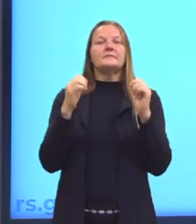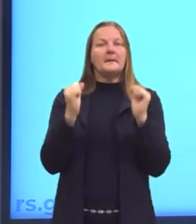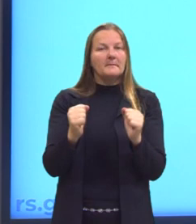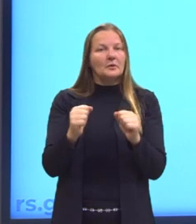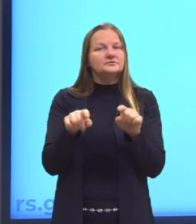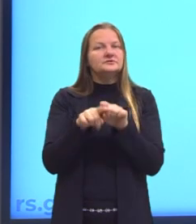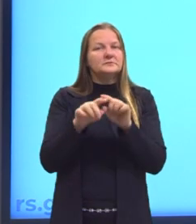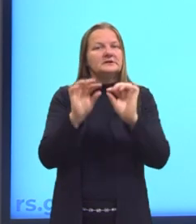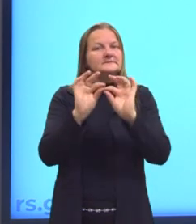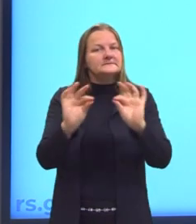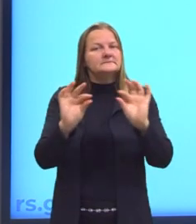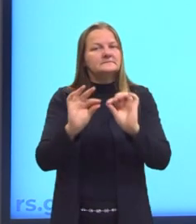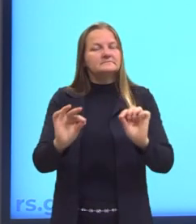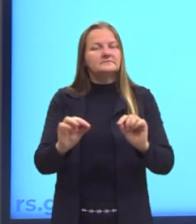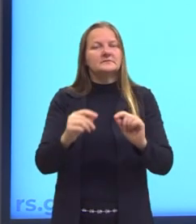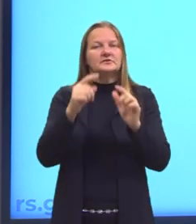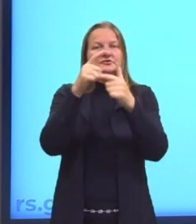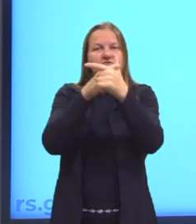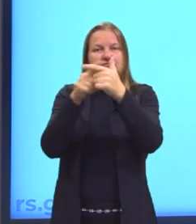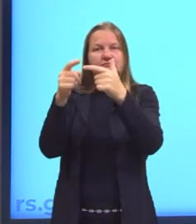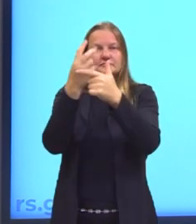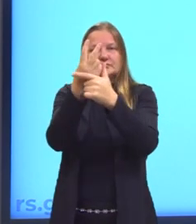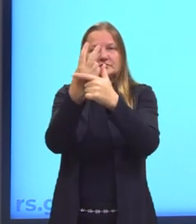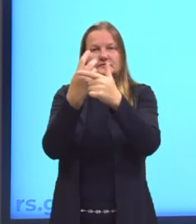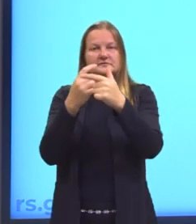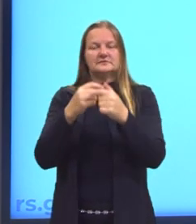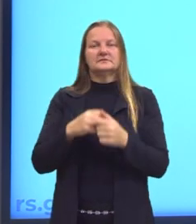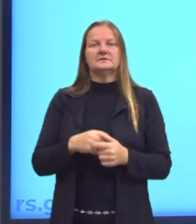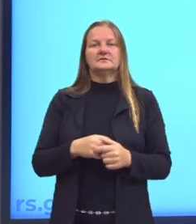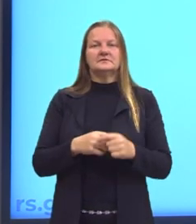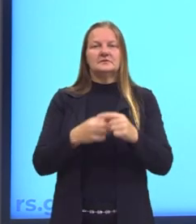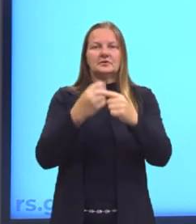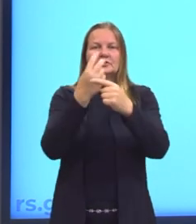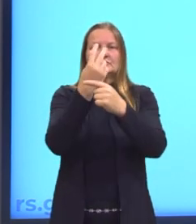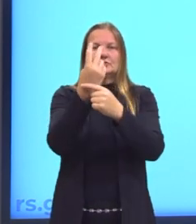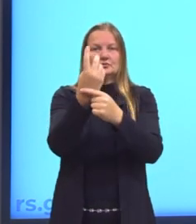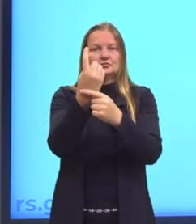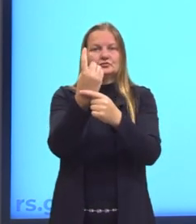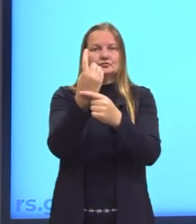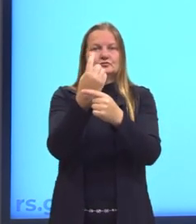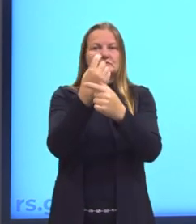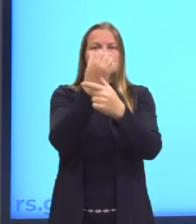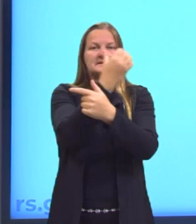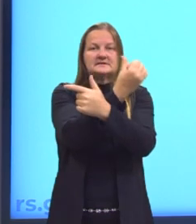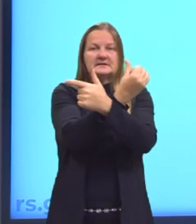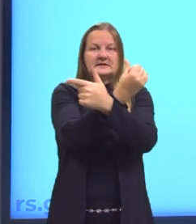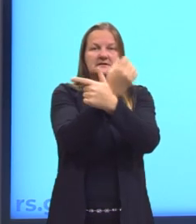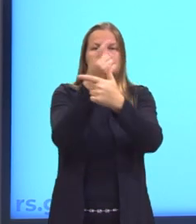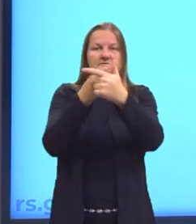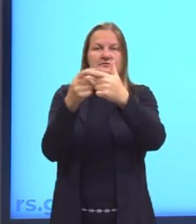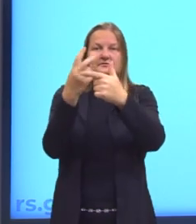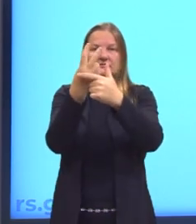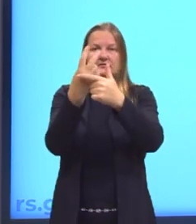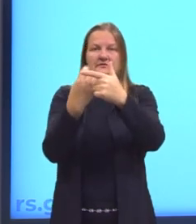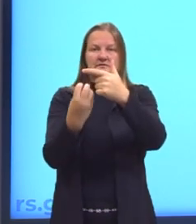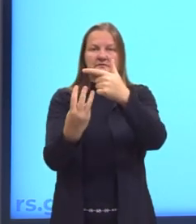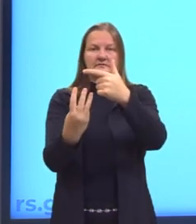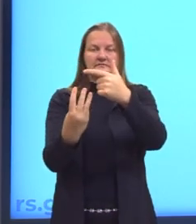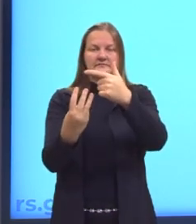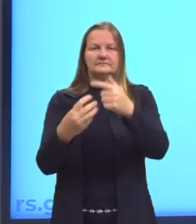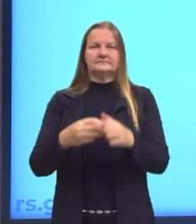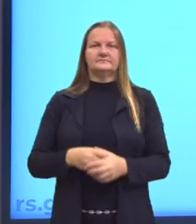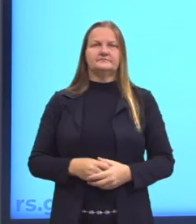simplificar por 2. 2 dividido por 2 é 1. 6 dividido por 2 é 3.